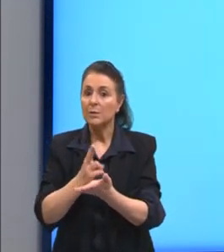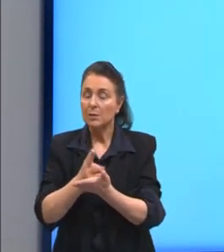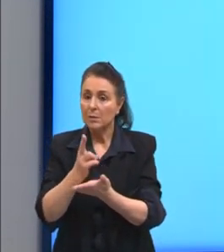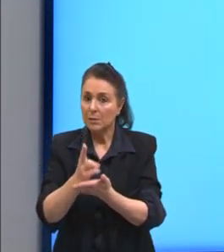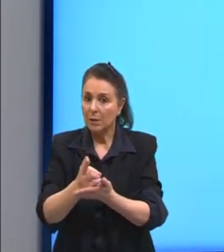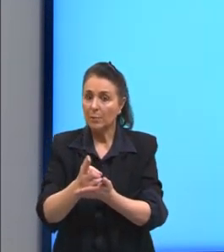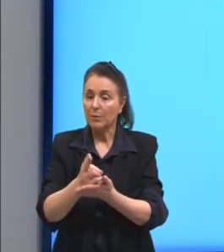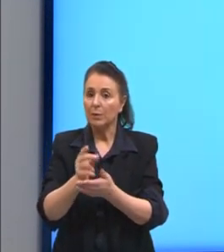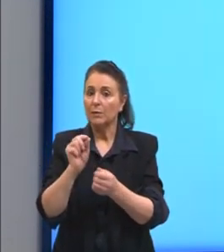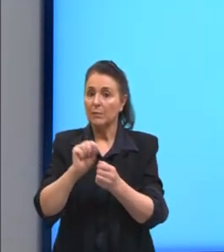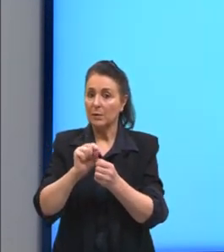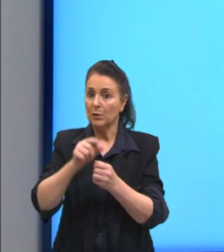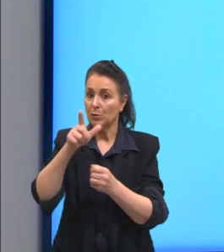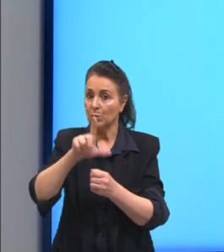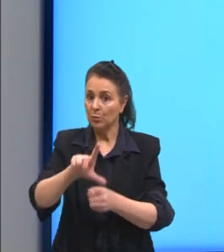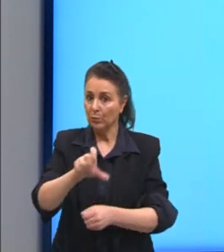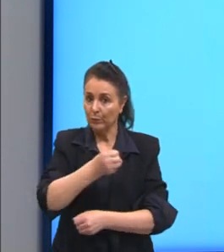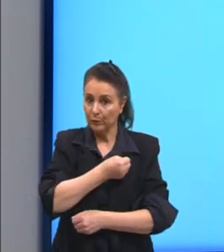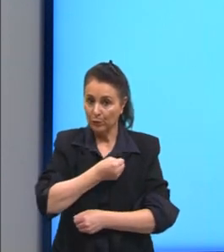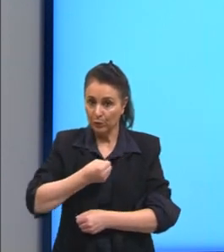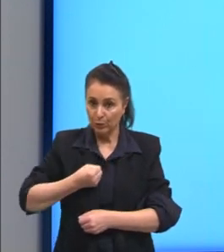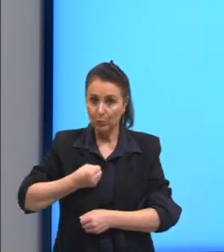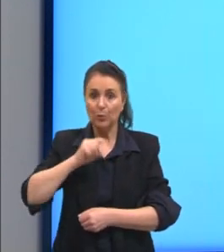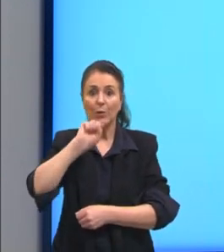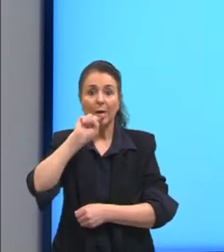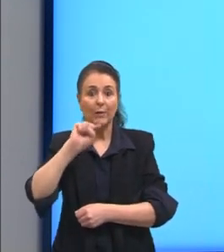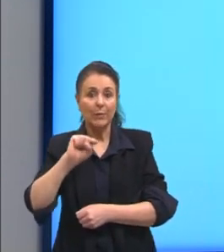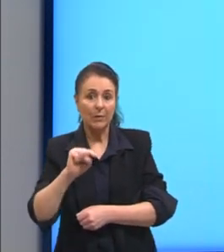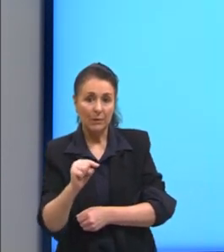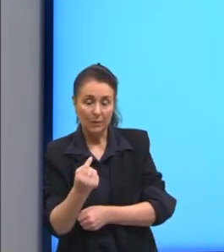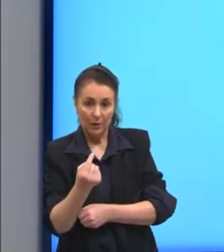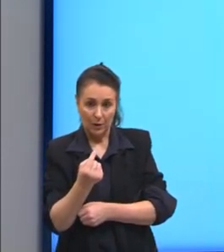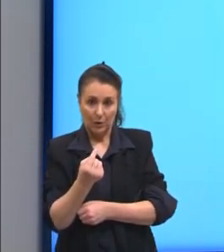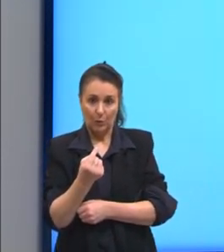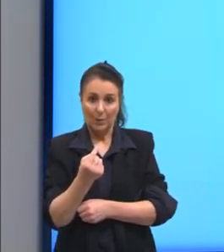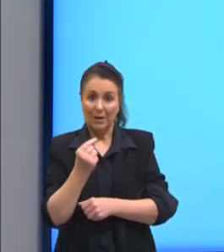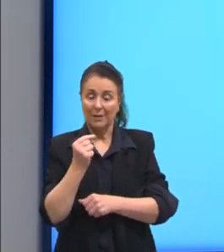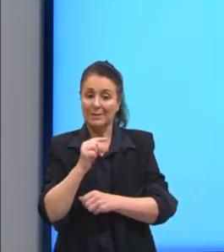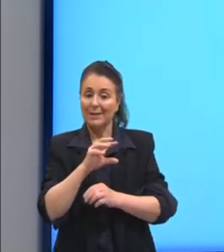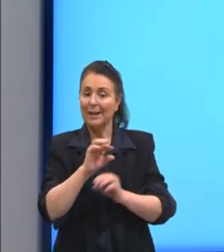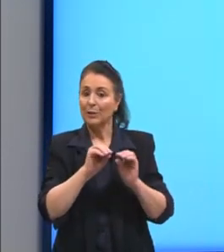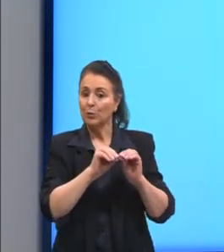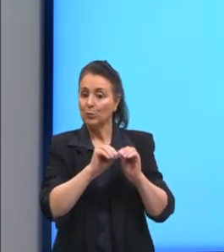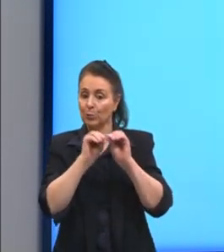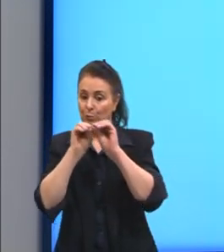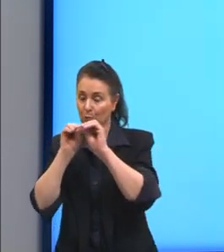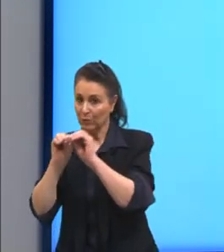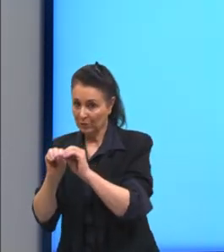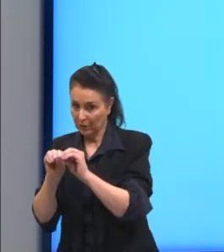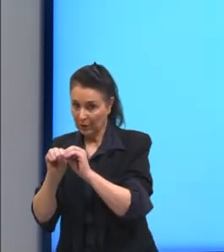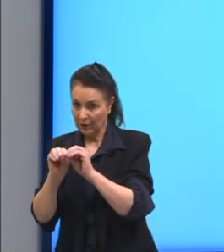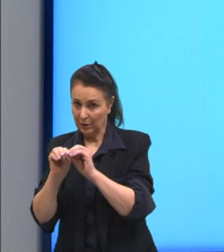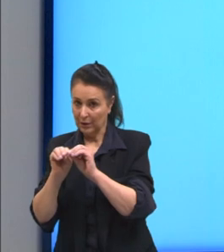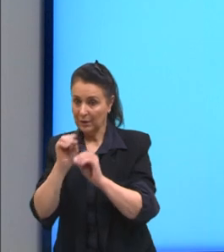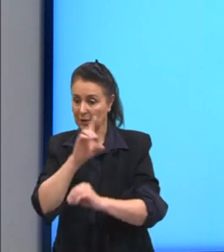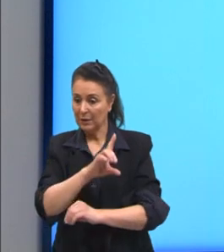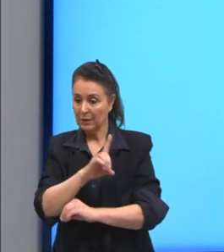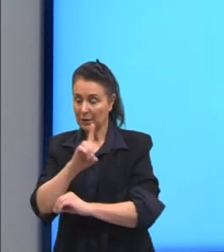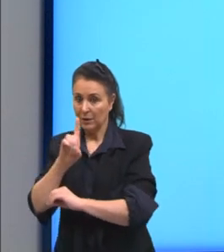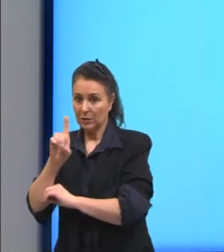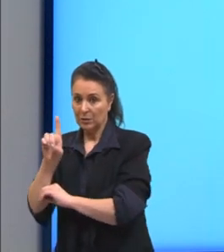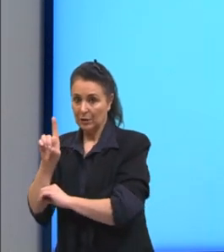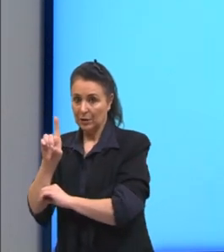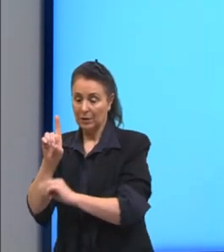reescrevermos um número e a vírgula for deslocada no sentido da direita, o expoente